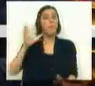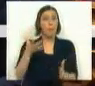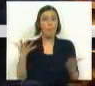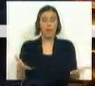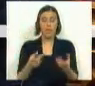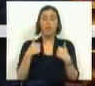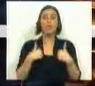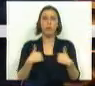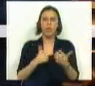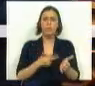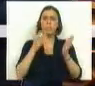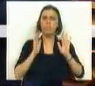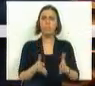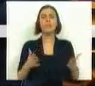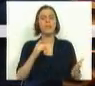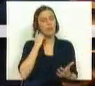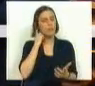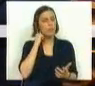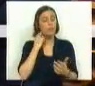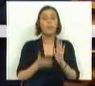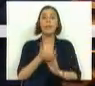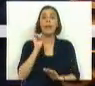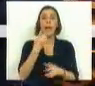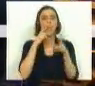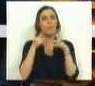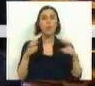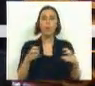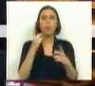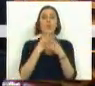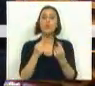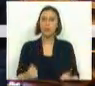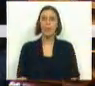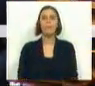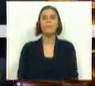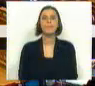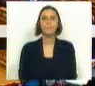e que nós necessitamos de rapidamente encontrar uma solução.